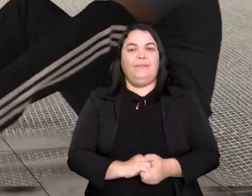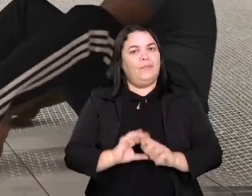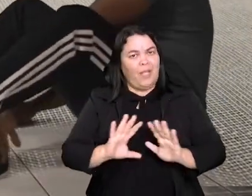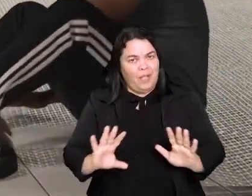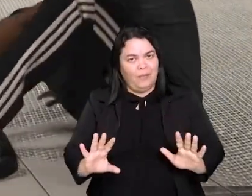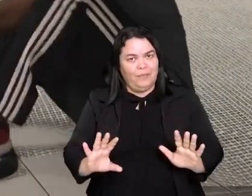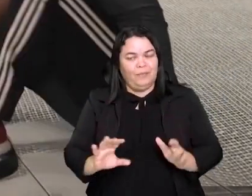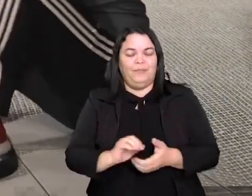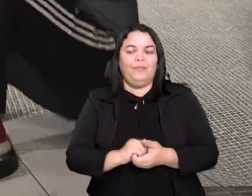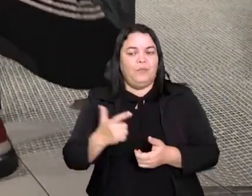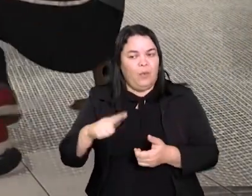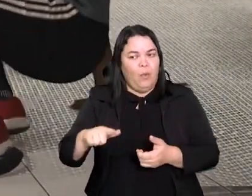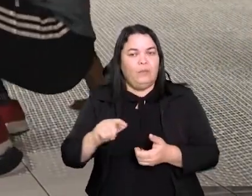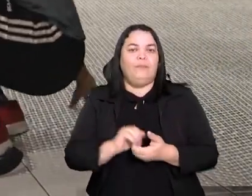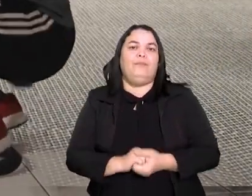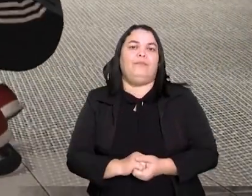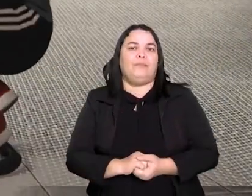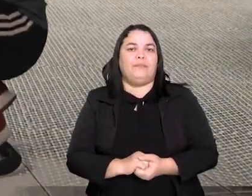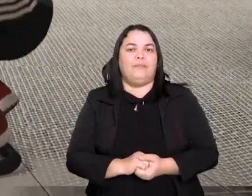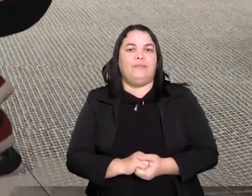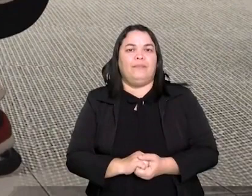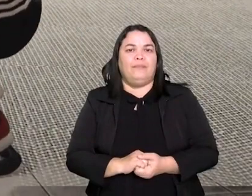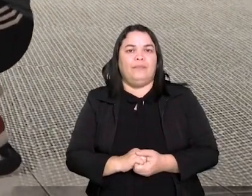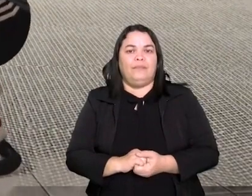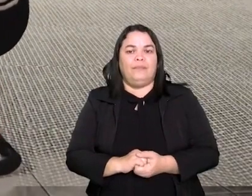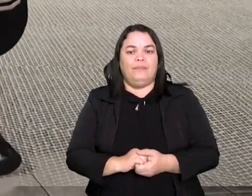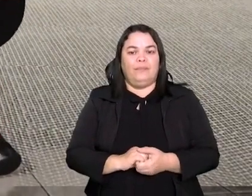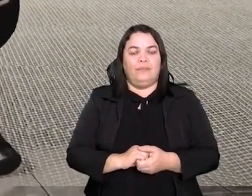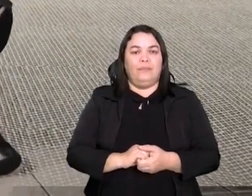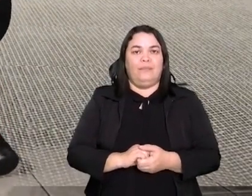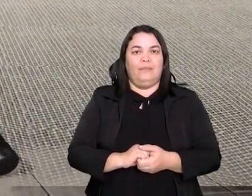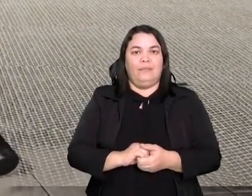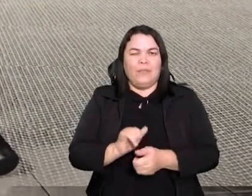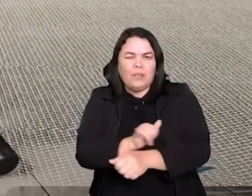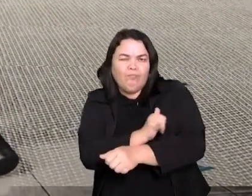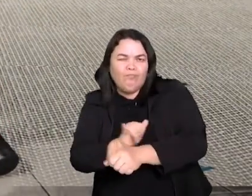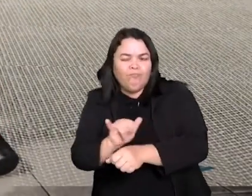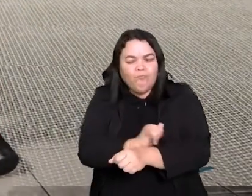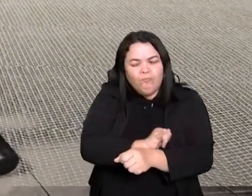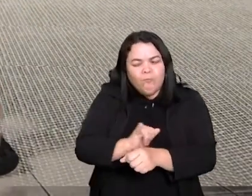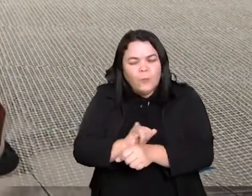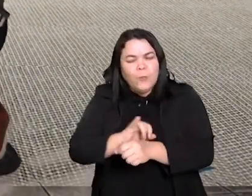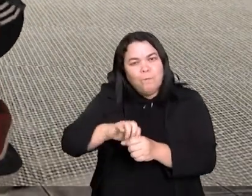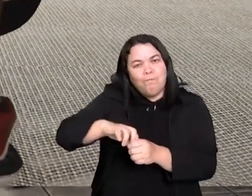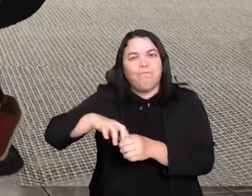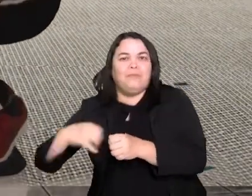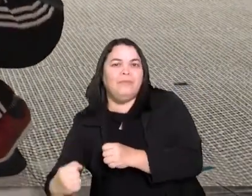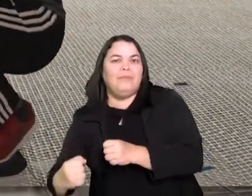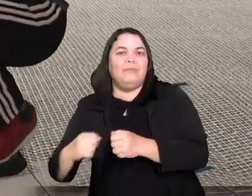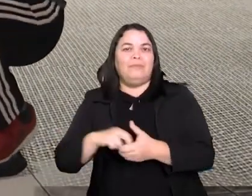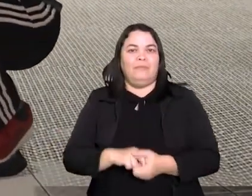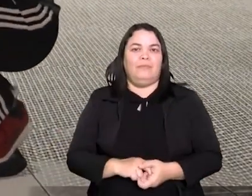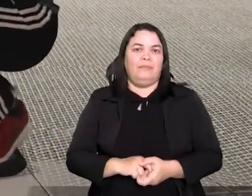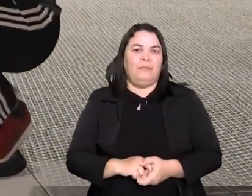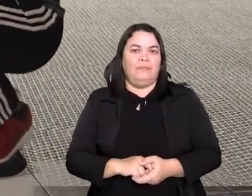certo? mais uma vez vamos criando estratégias certo?